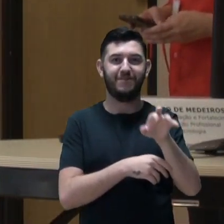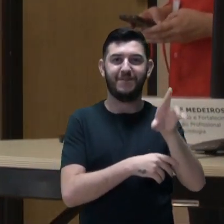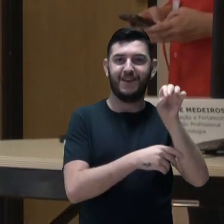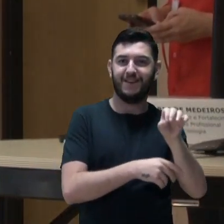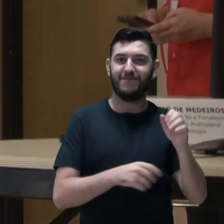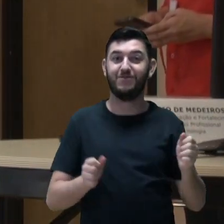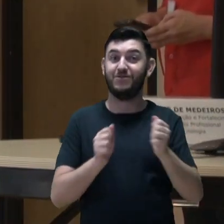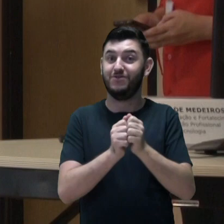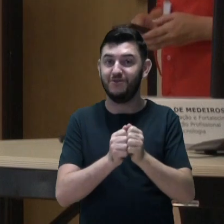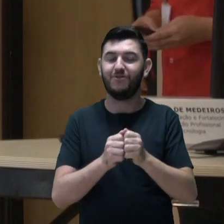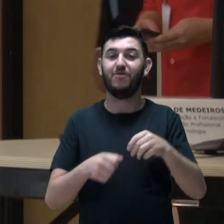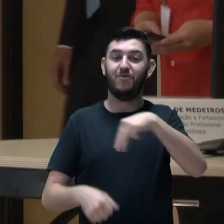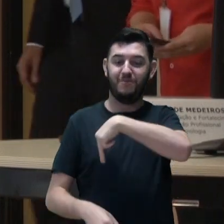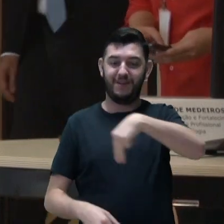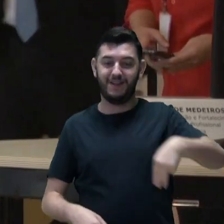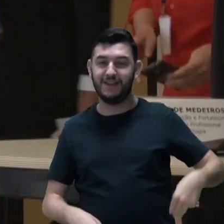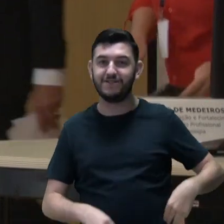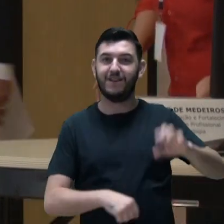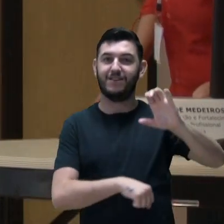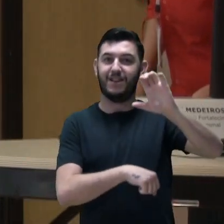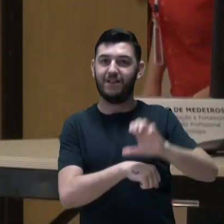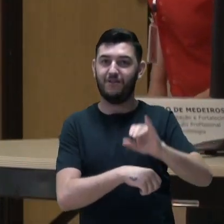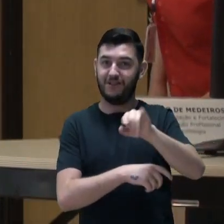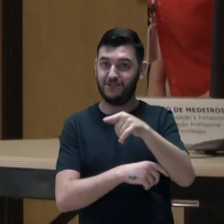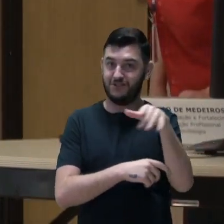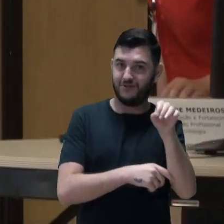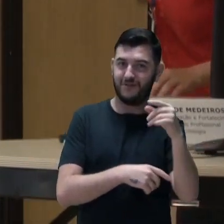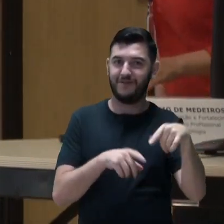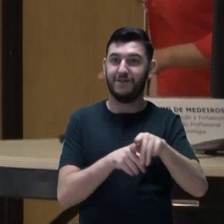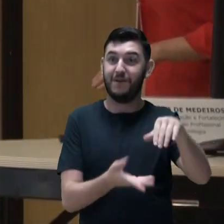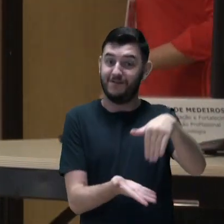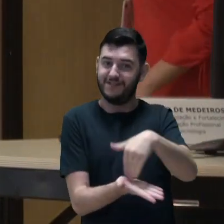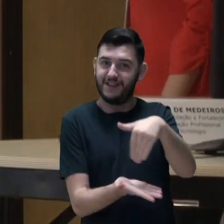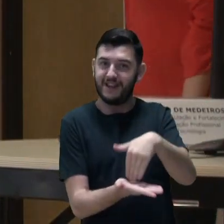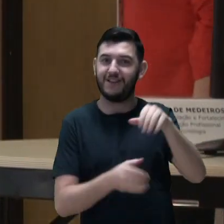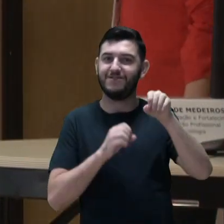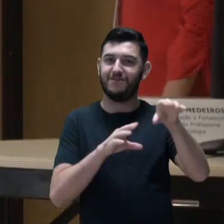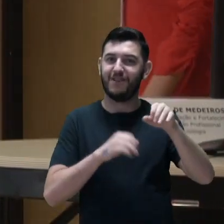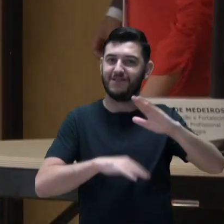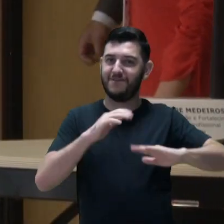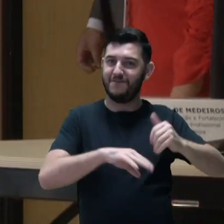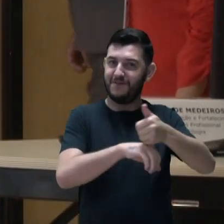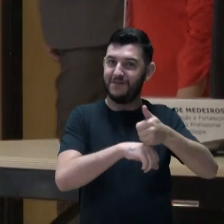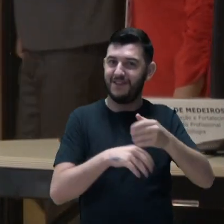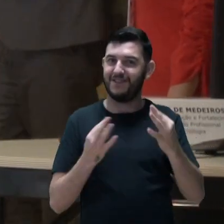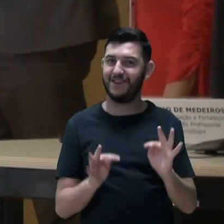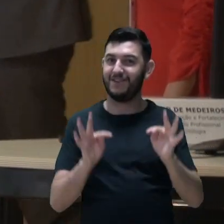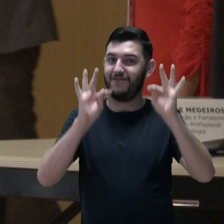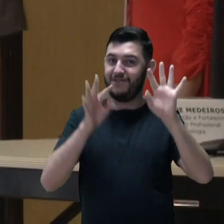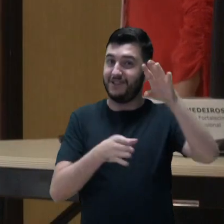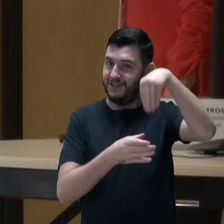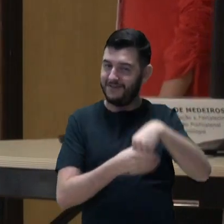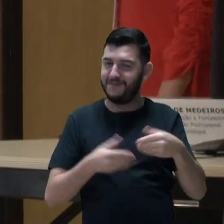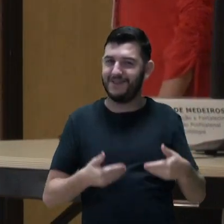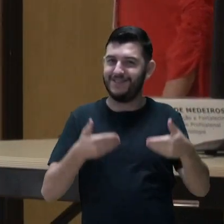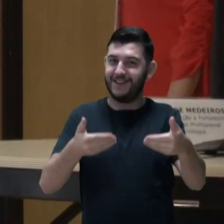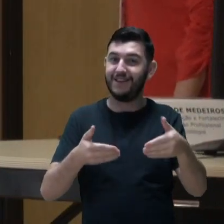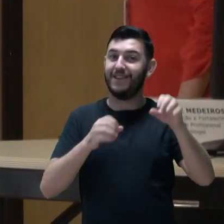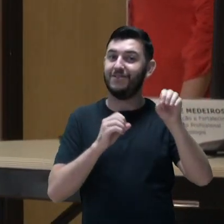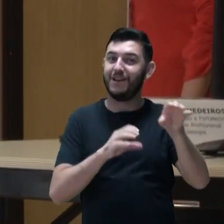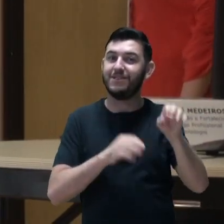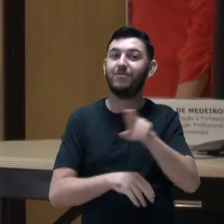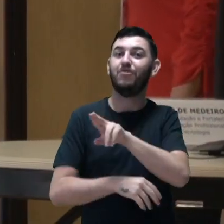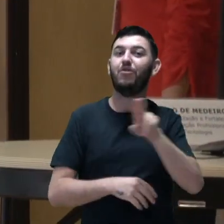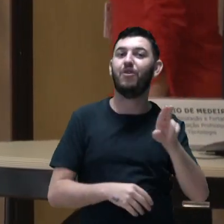da Cidadania, João Roma, e do Secretário de Educação Profissional Tecnológica do Ministério da Educação, Tomás